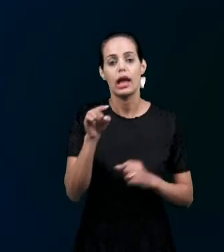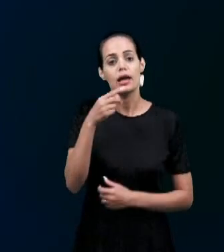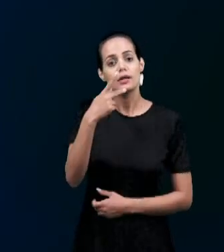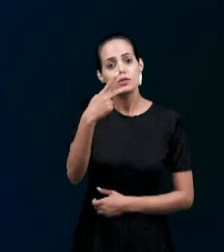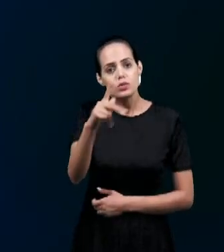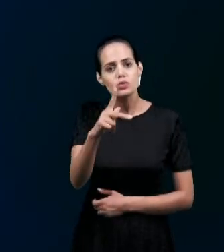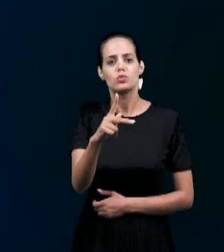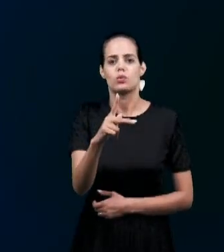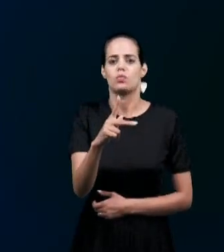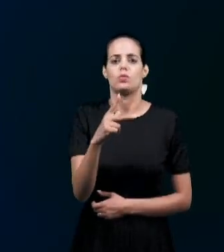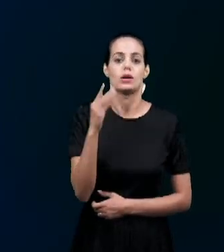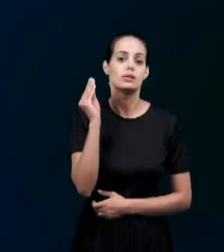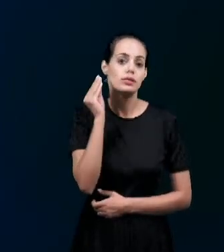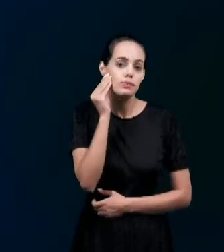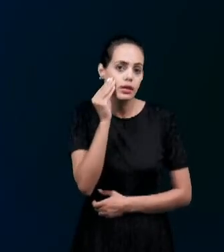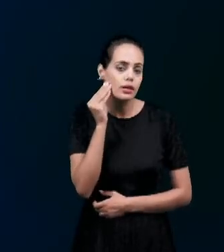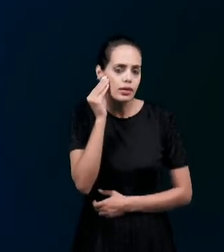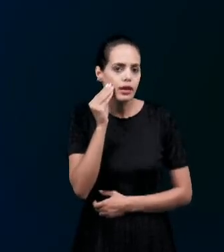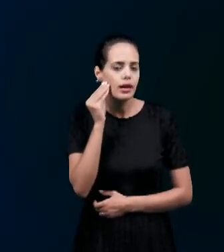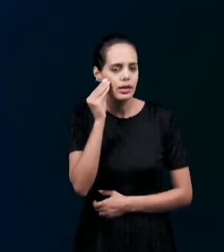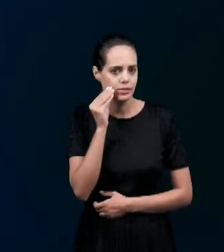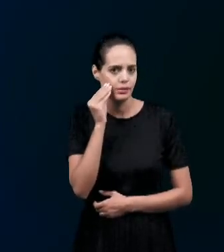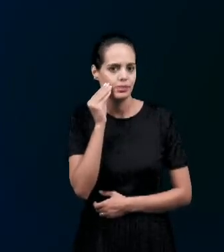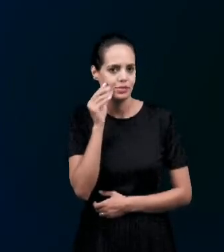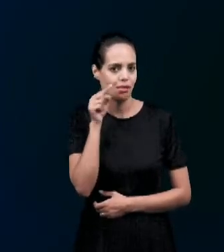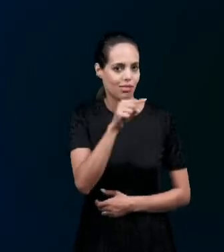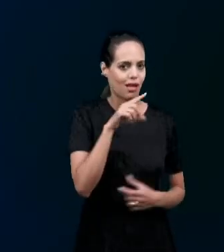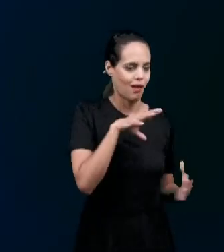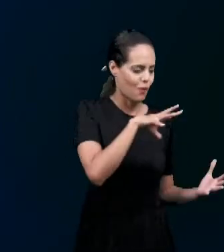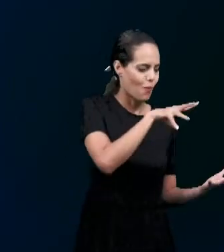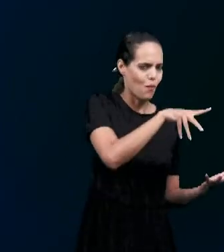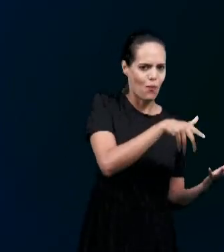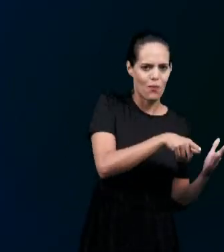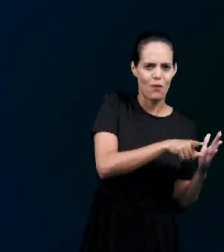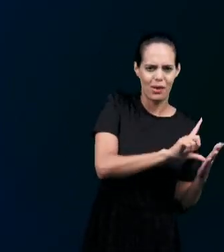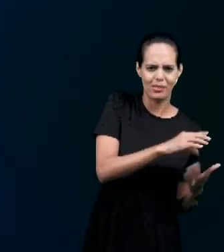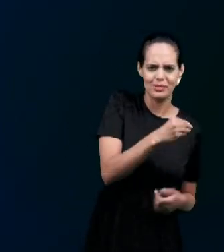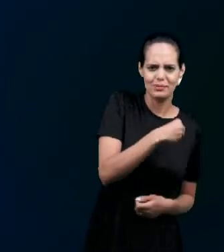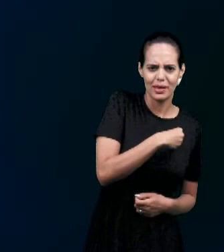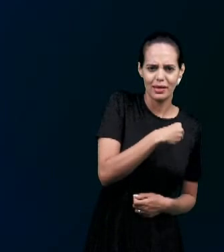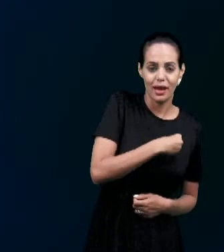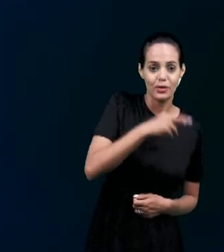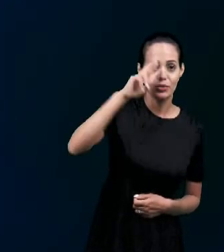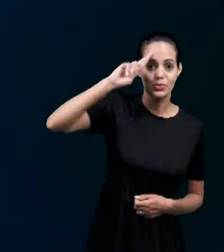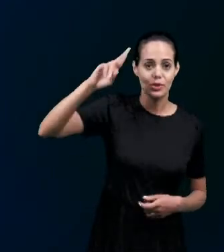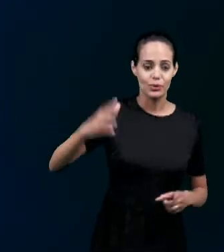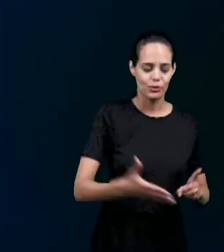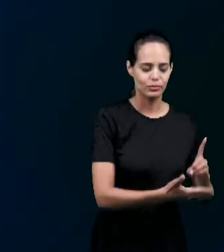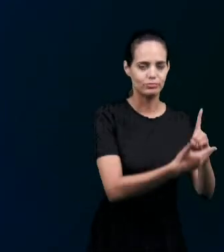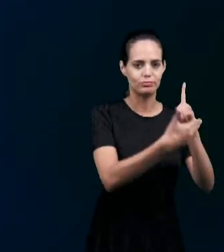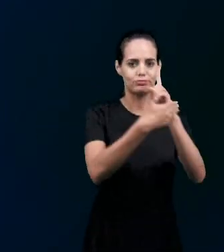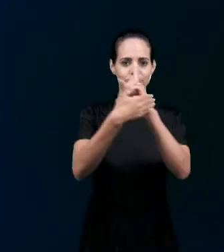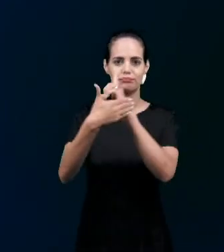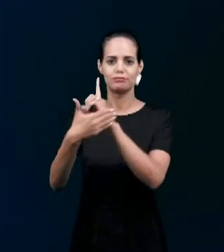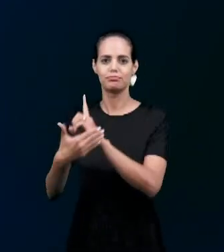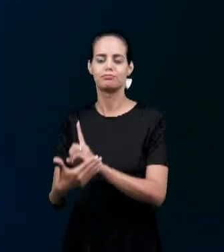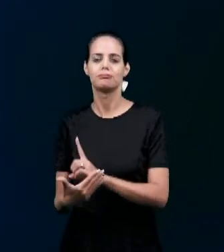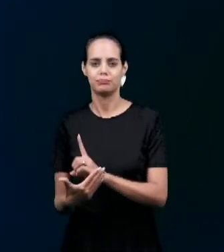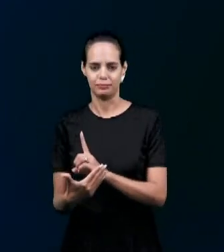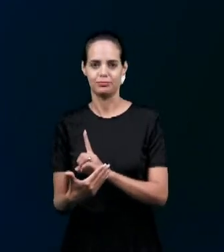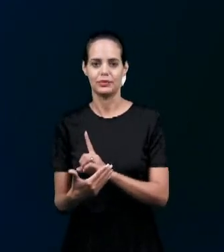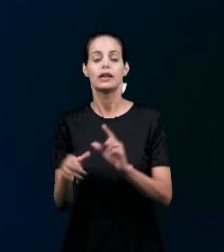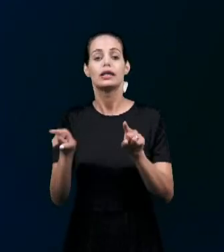Chamada Nas trevas Sois um povo Sois povo de Deus E a questão De alcançarmos